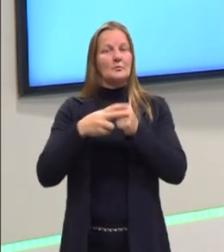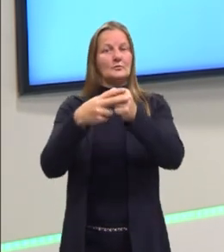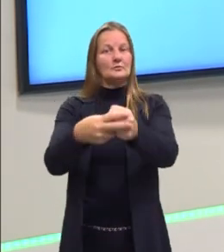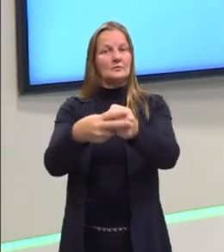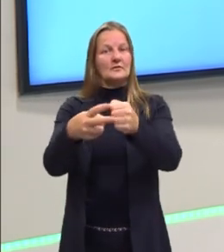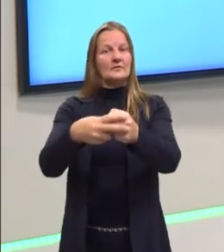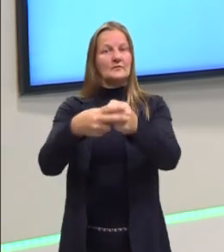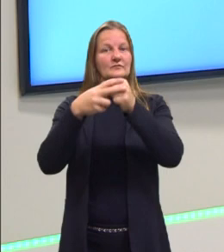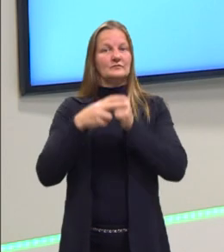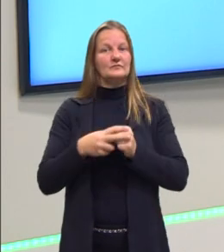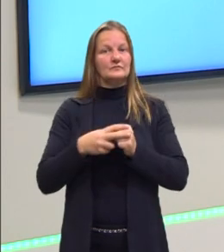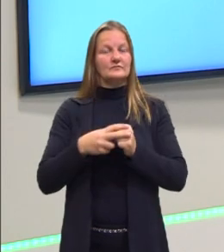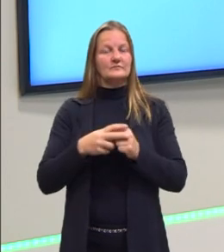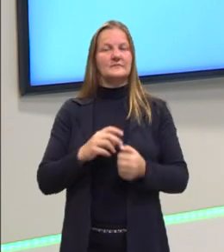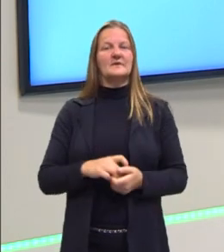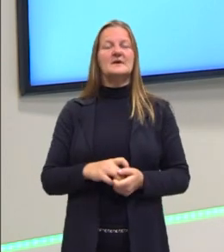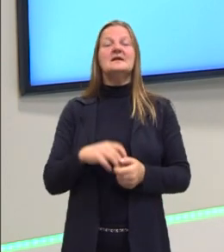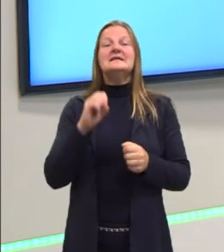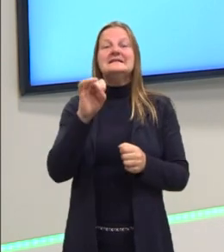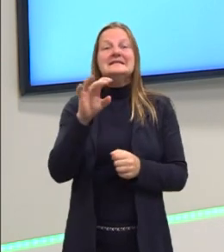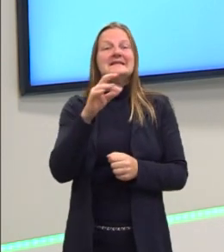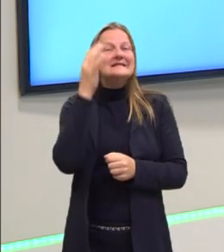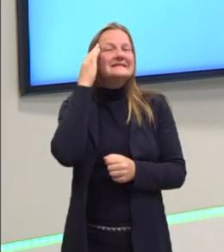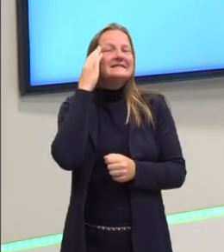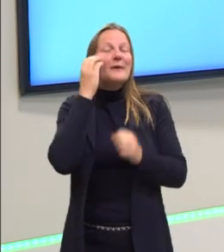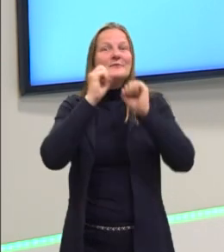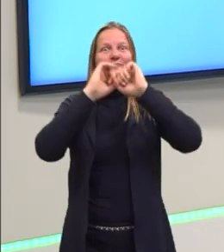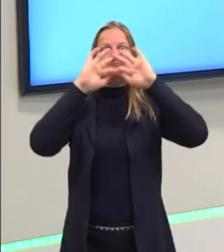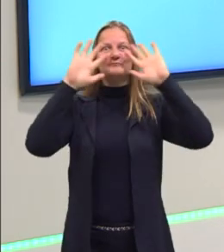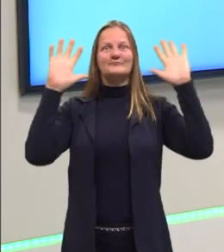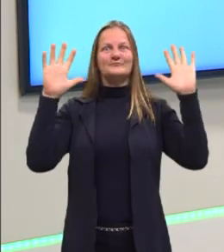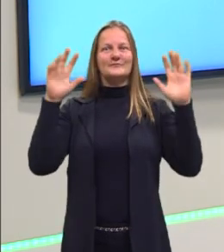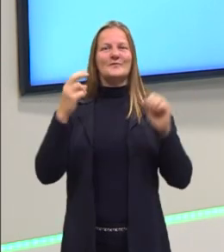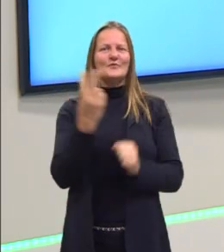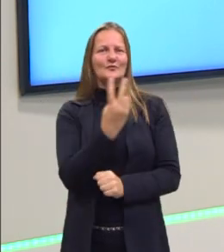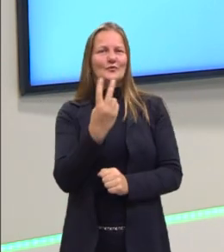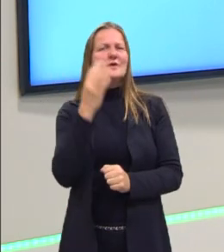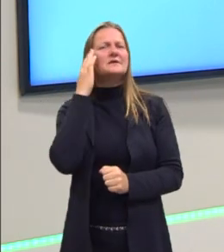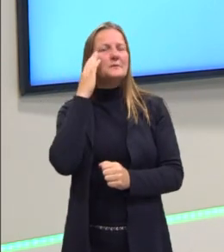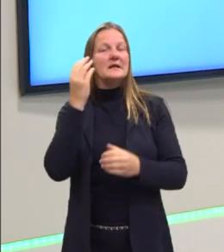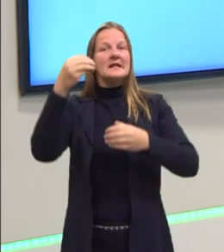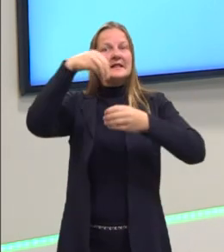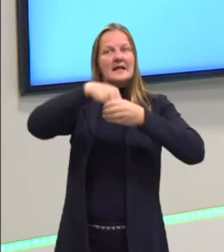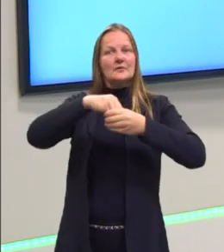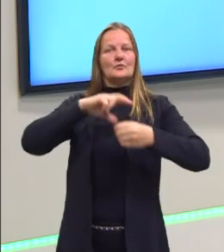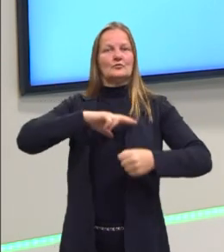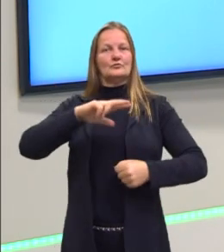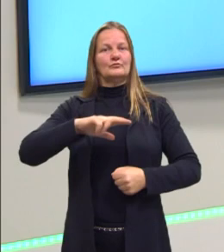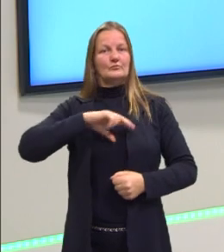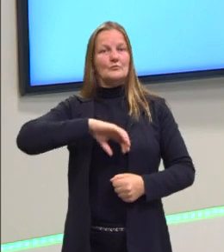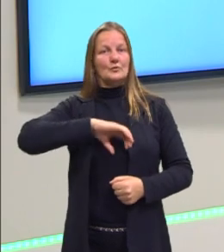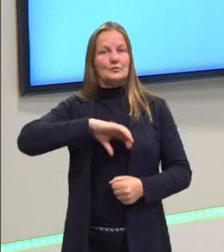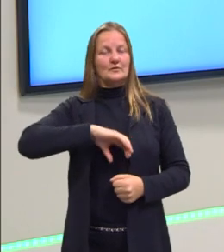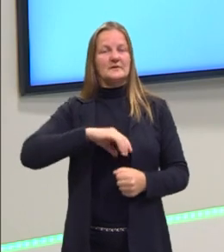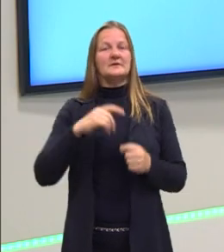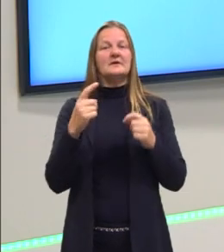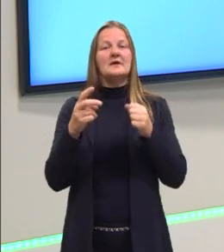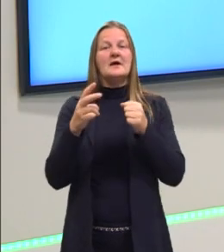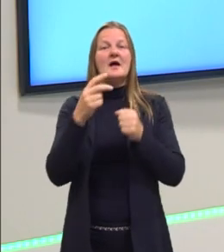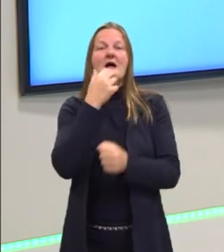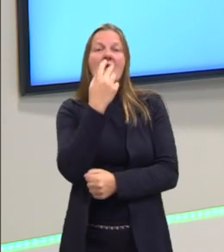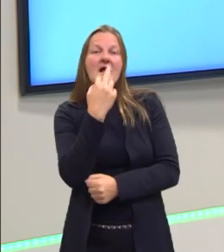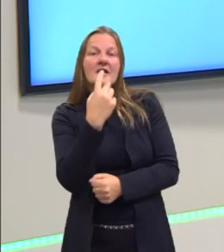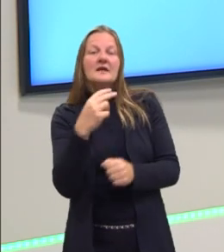ativa. Nós sabendo falar, sabendo entender a voz ativa e a voz passiva dentro da língua portuguesa, a língua inglesa